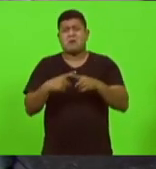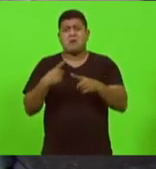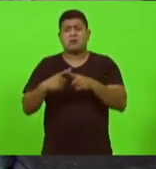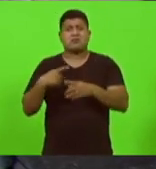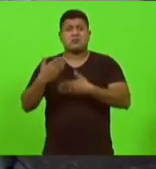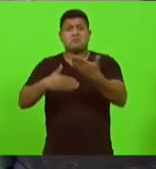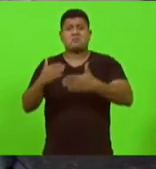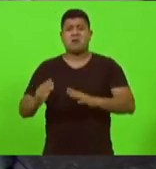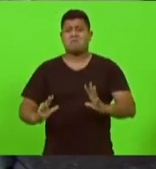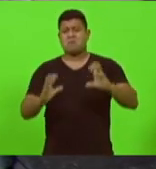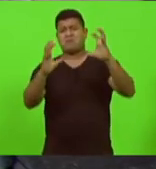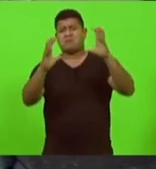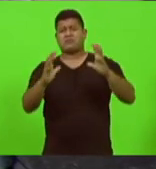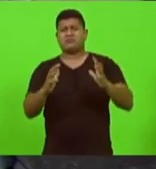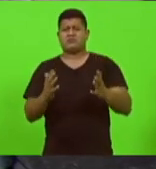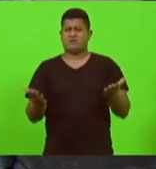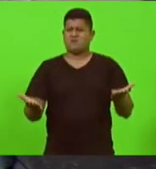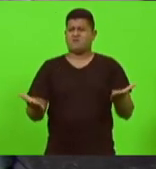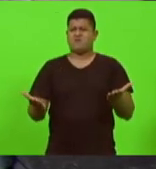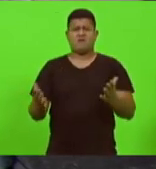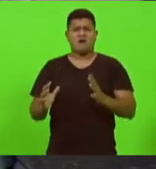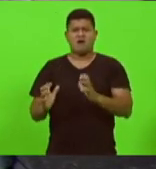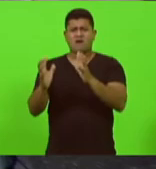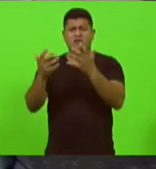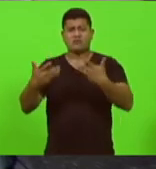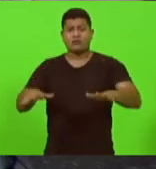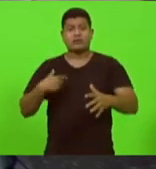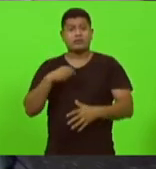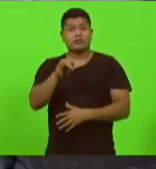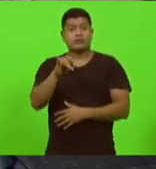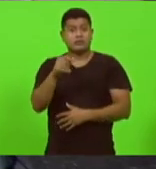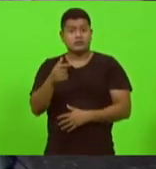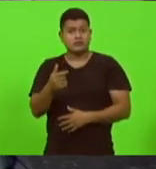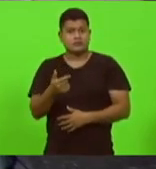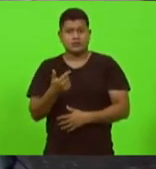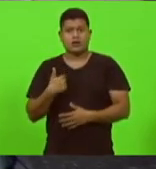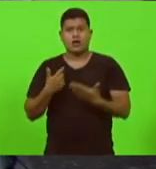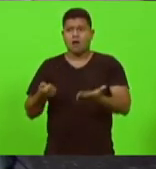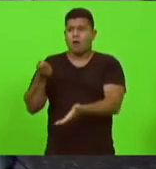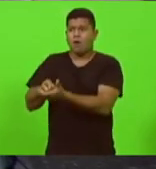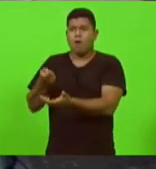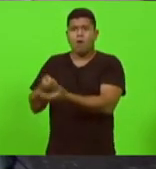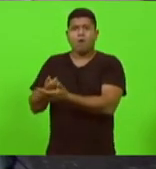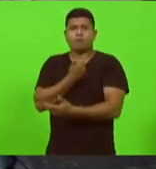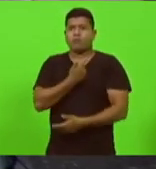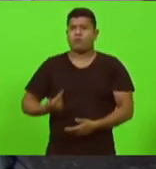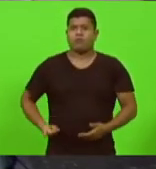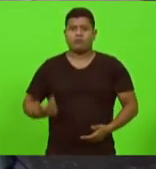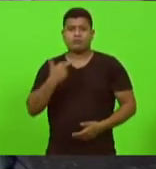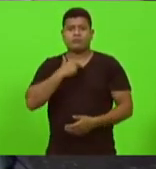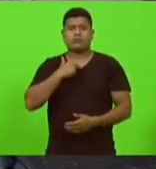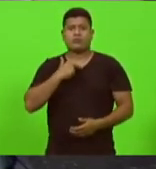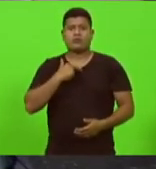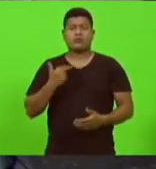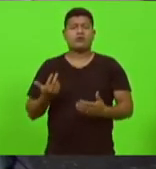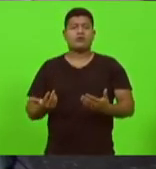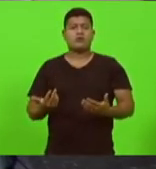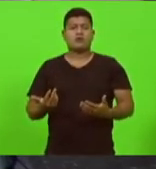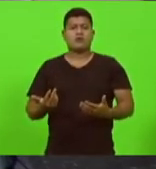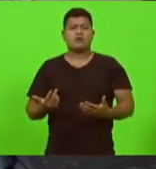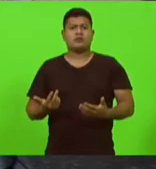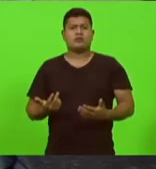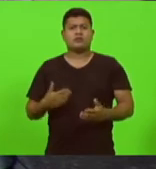se tu não tem capacidade de cobrar do governo para que preste um bom serviço para a